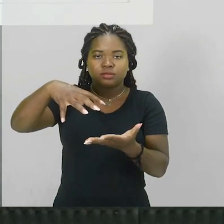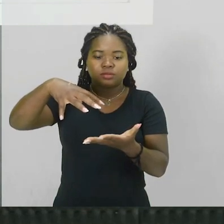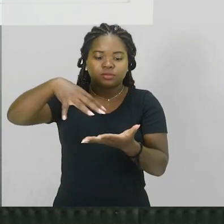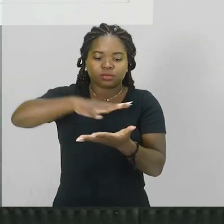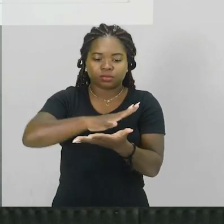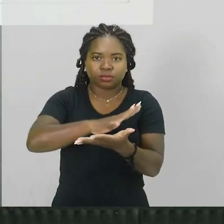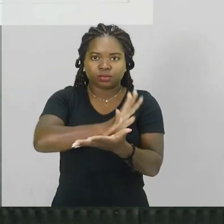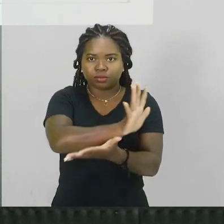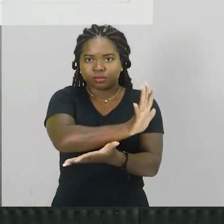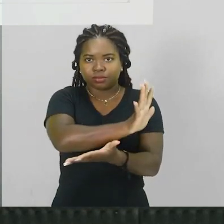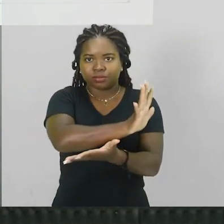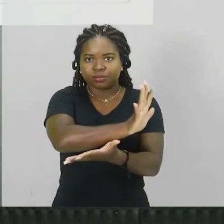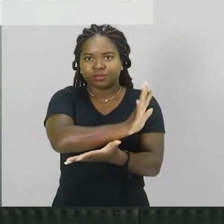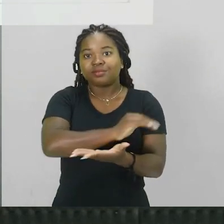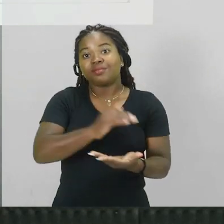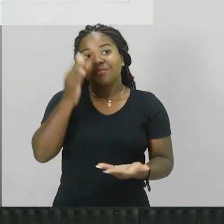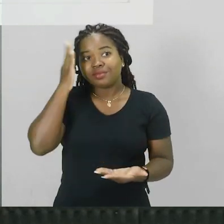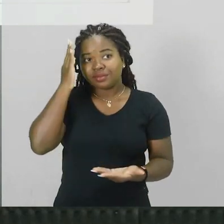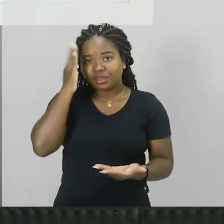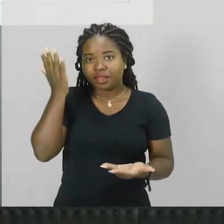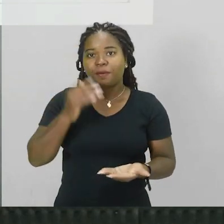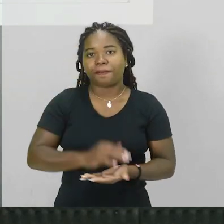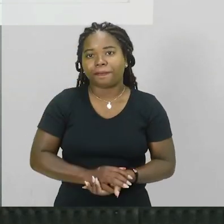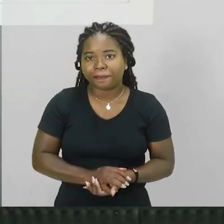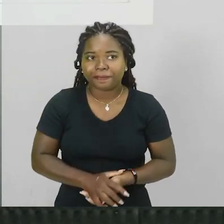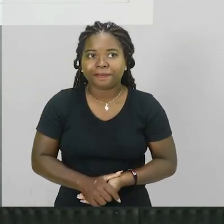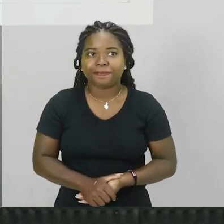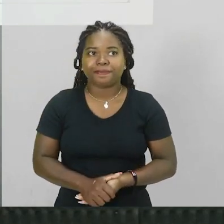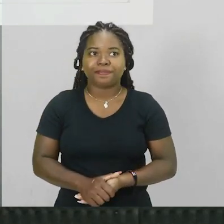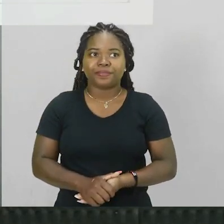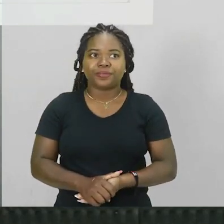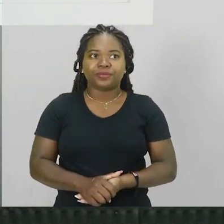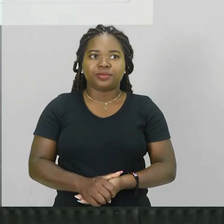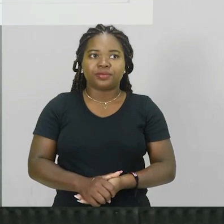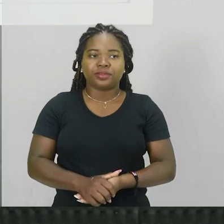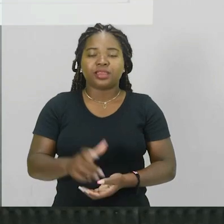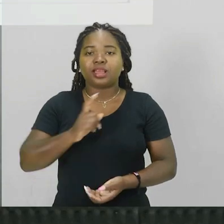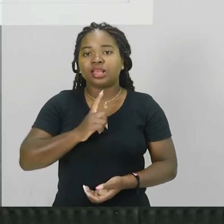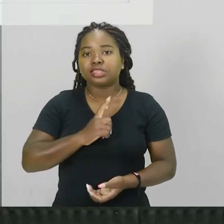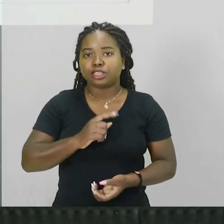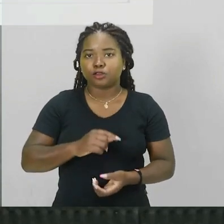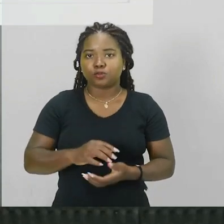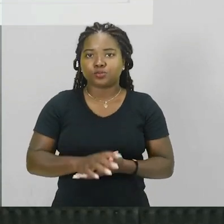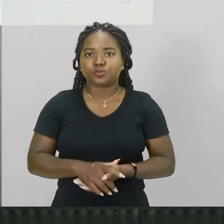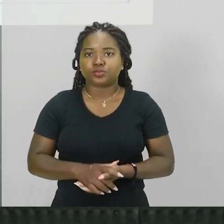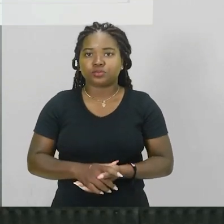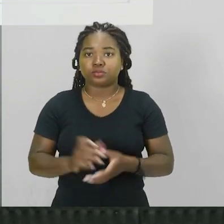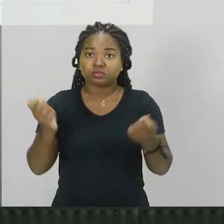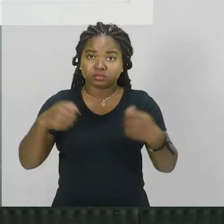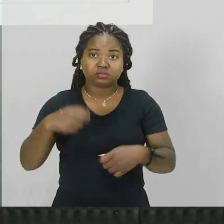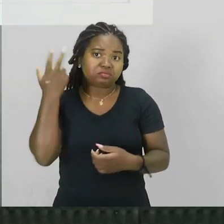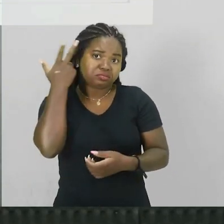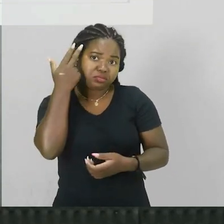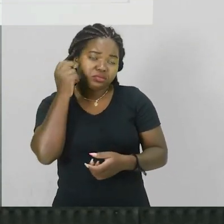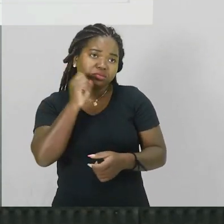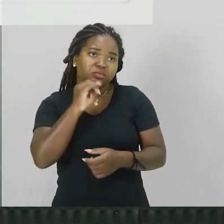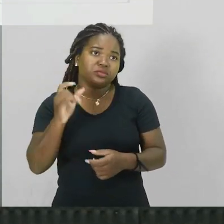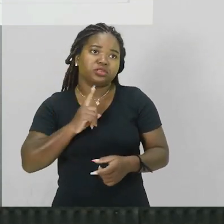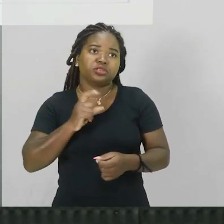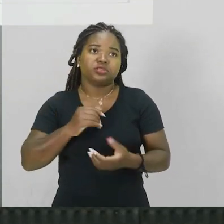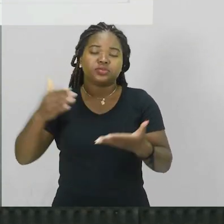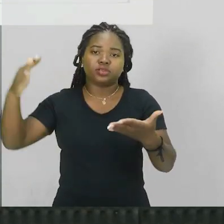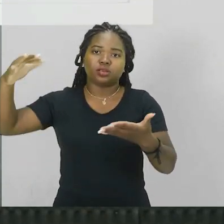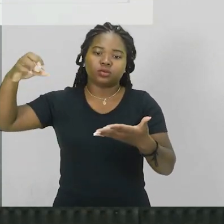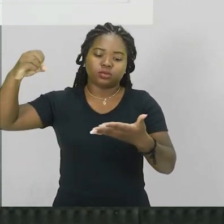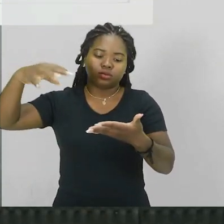Certo? Ele iria percorrer o seu caminho normal, vou colocar aqui de verde, o caminho normal, certo? Se ele seguisse essa linha.